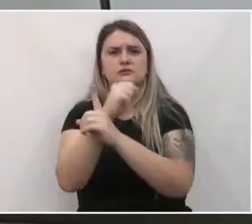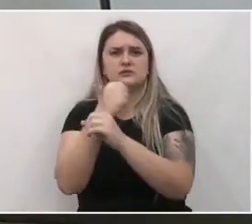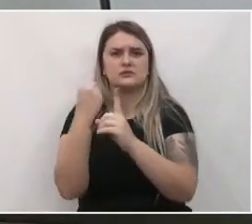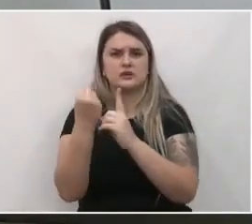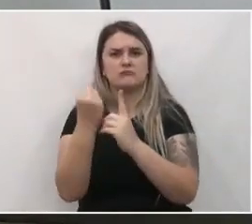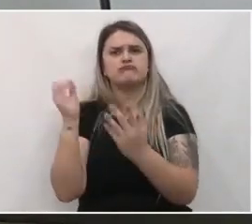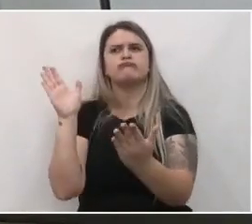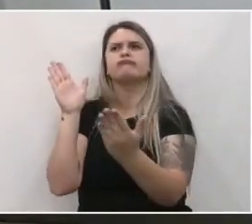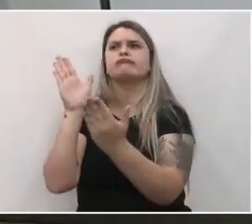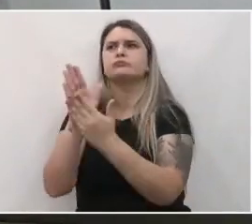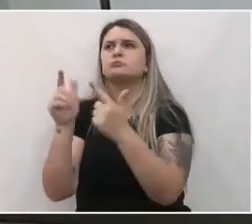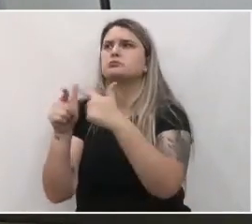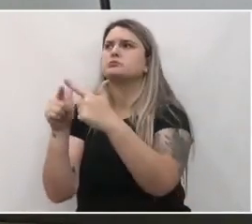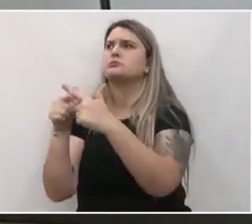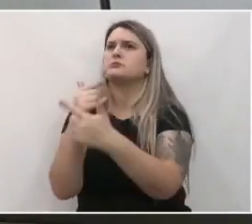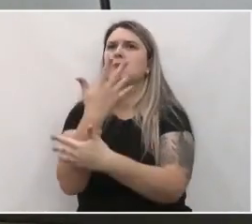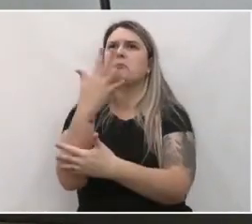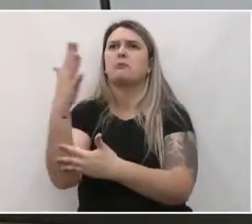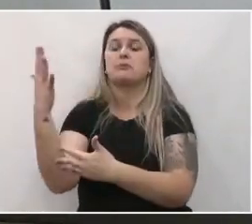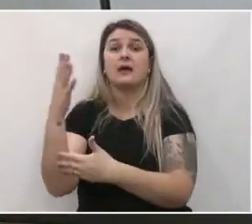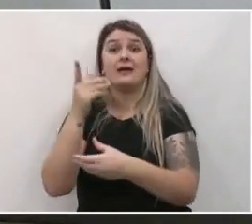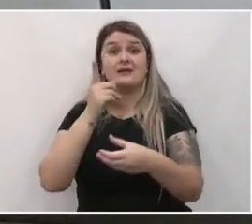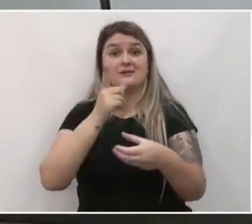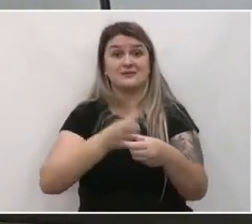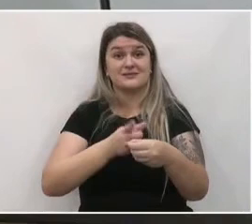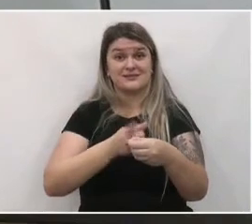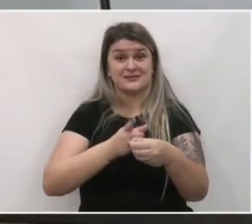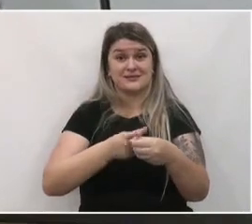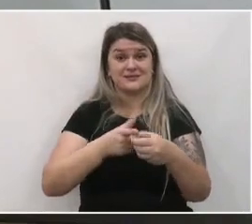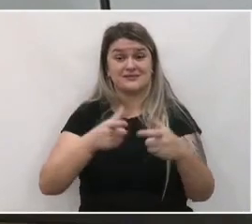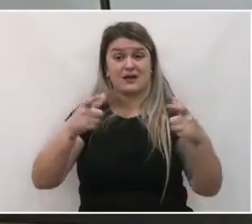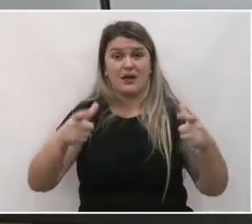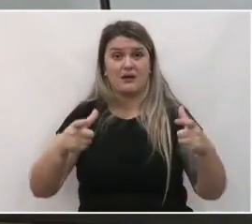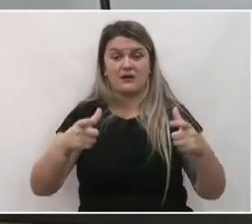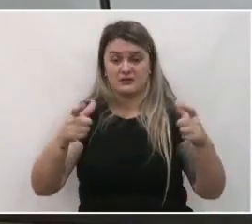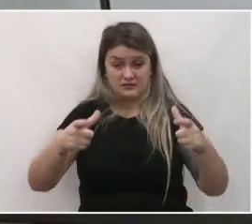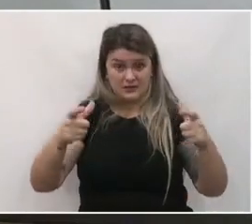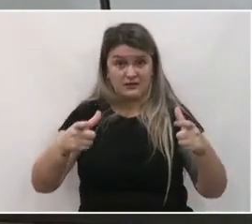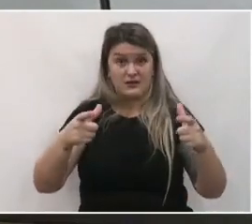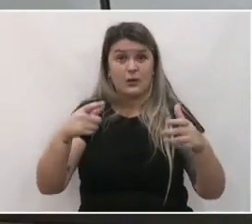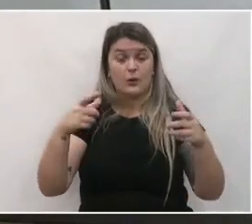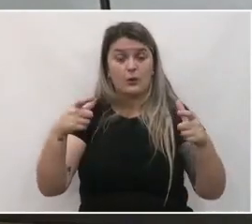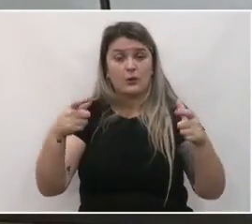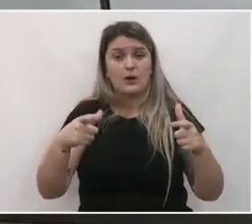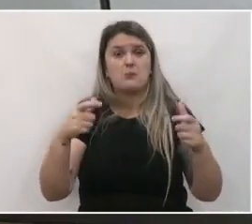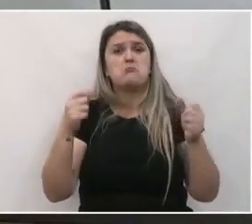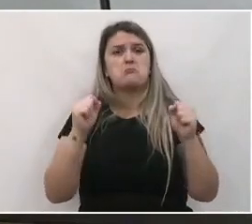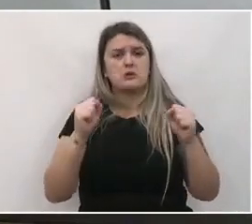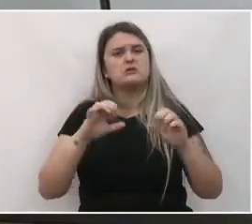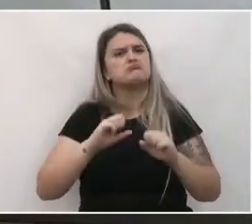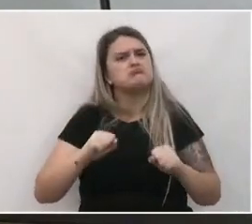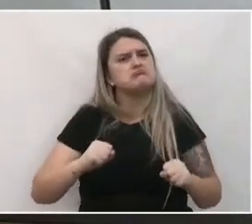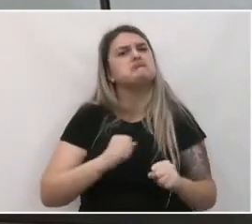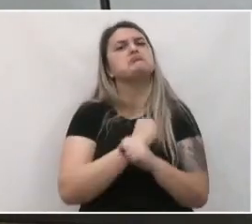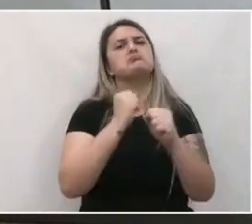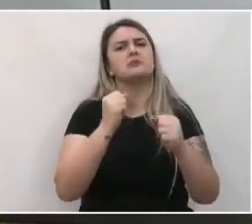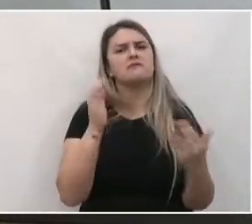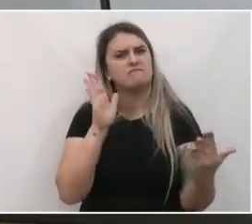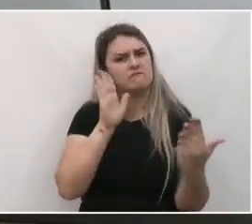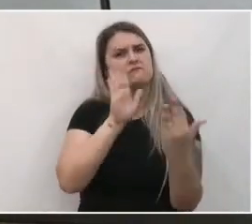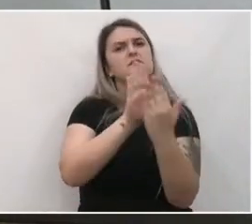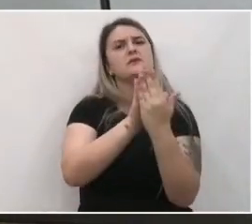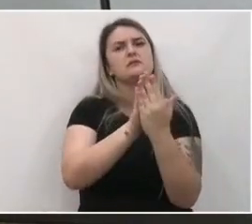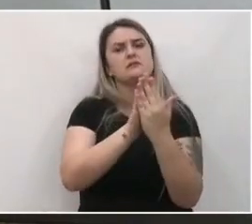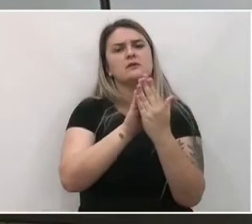dificuldades ambientais, a cidade deve estar preparada para os desafios que se apresentam e que